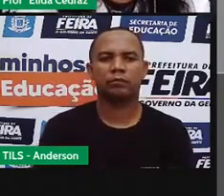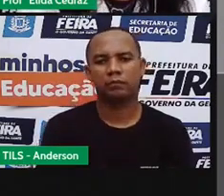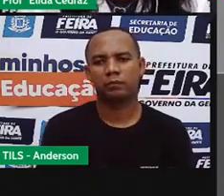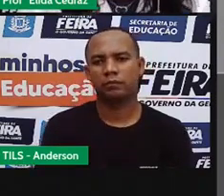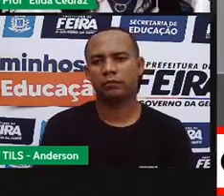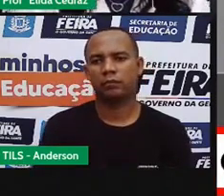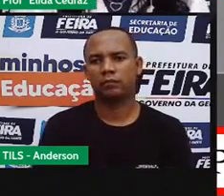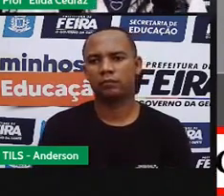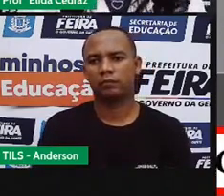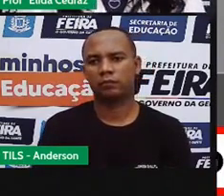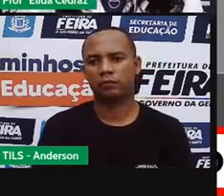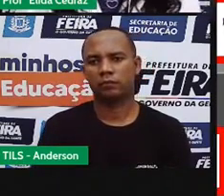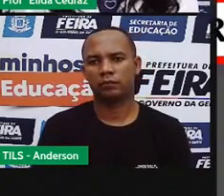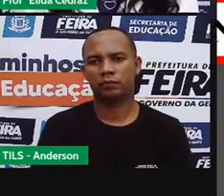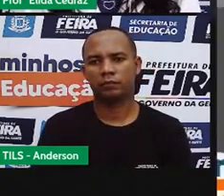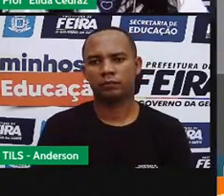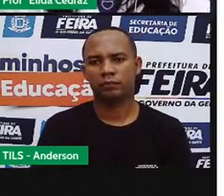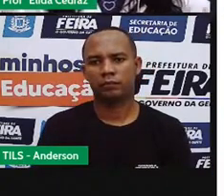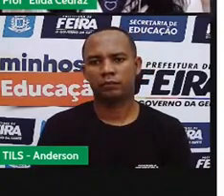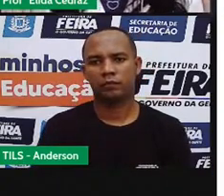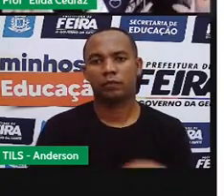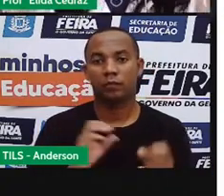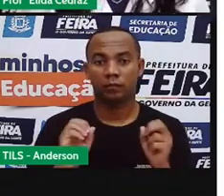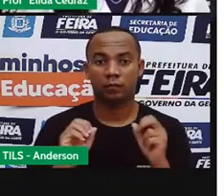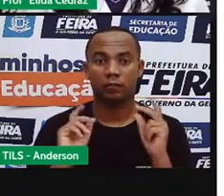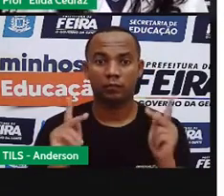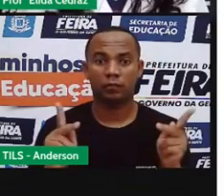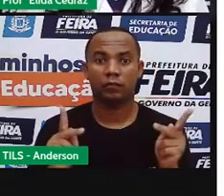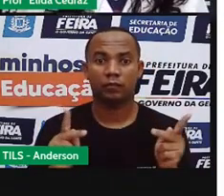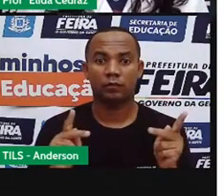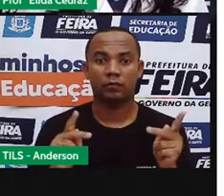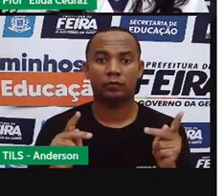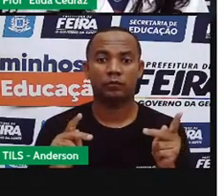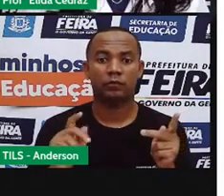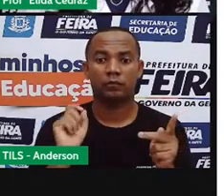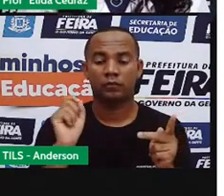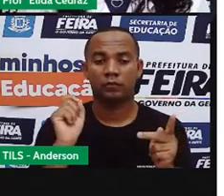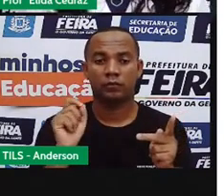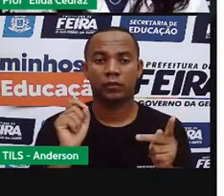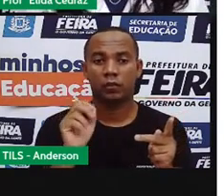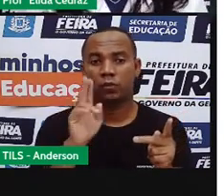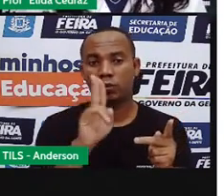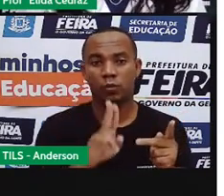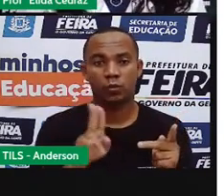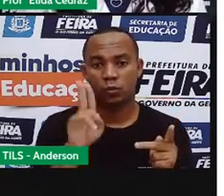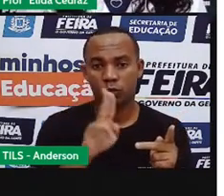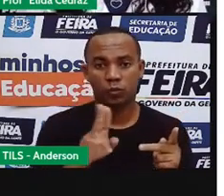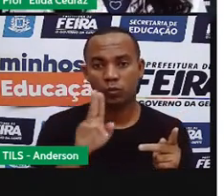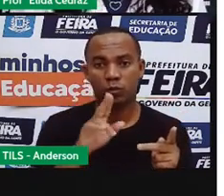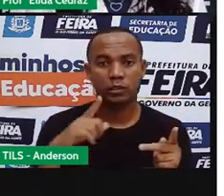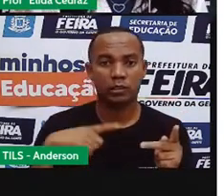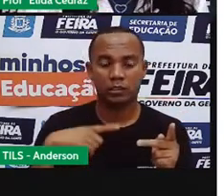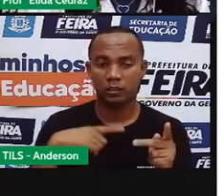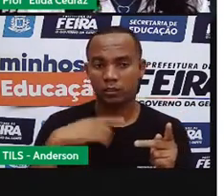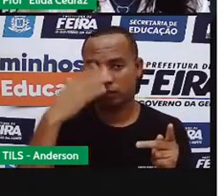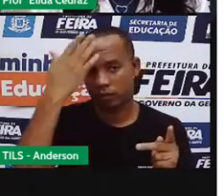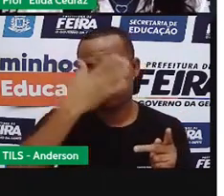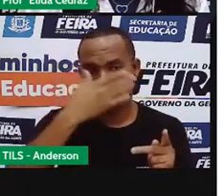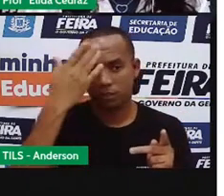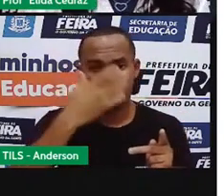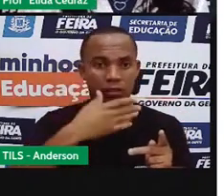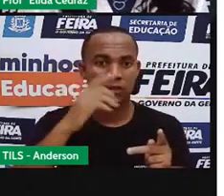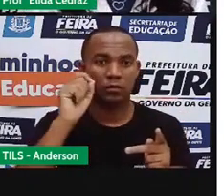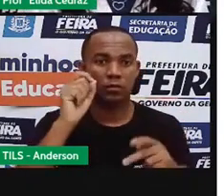Espera só um pouquinho. Pronto. Os materiais que possuem transparência são